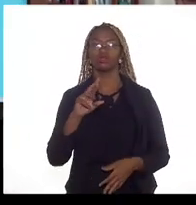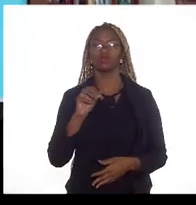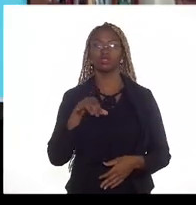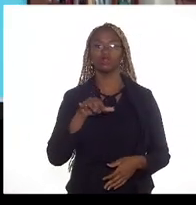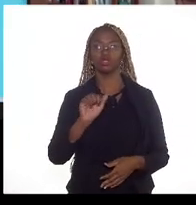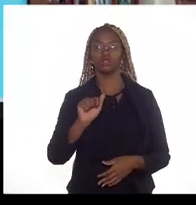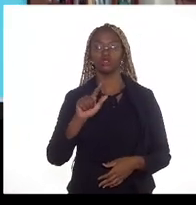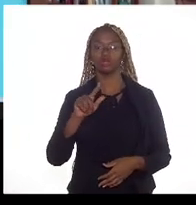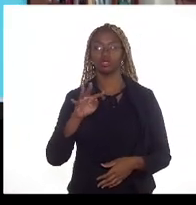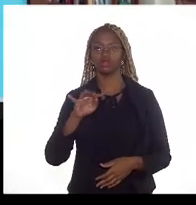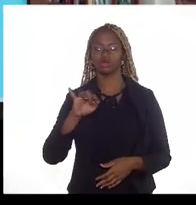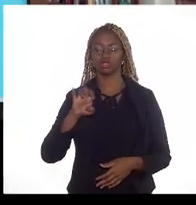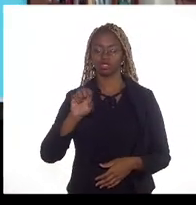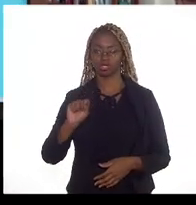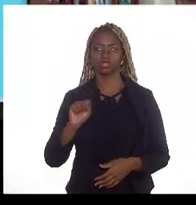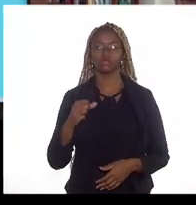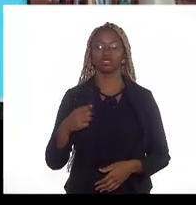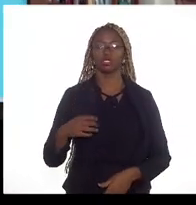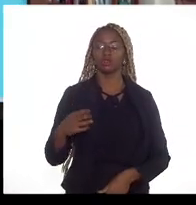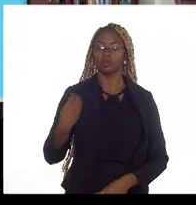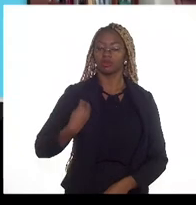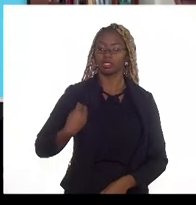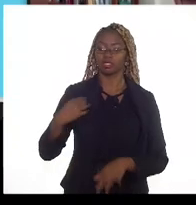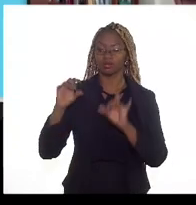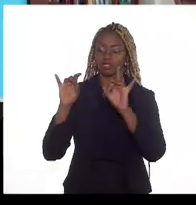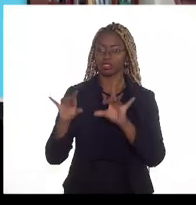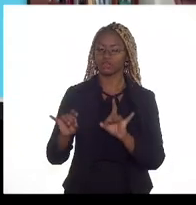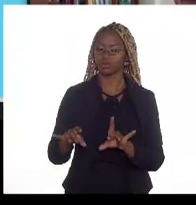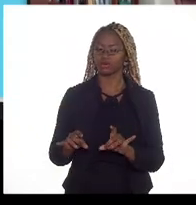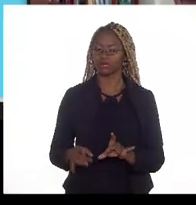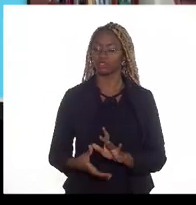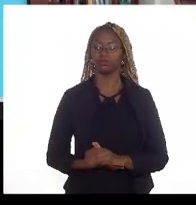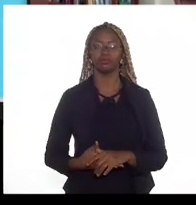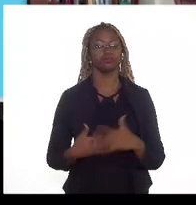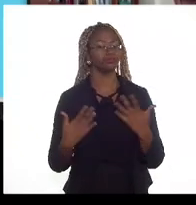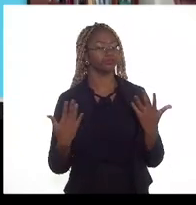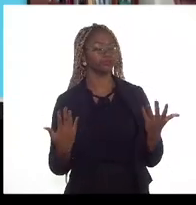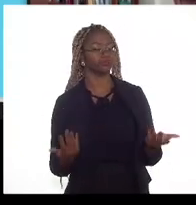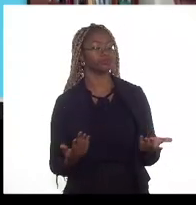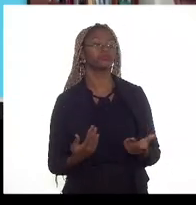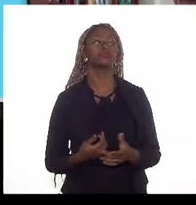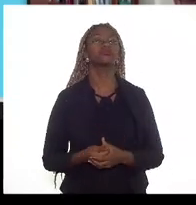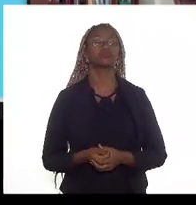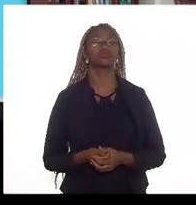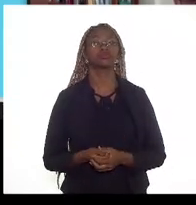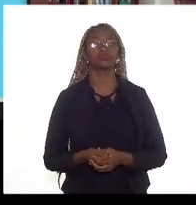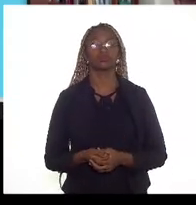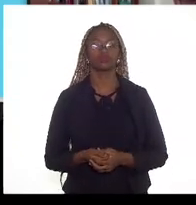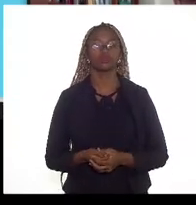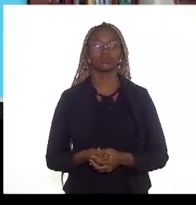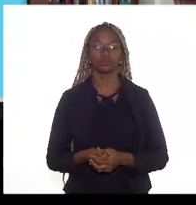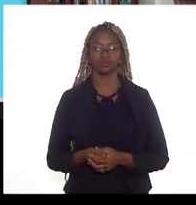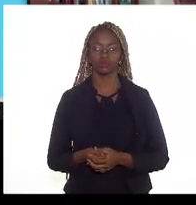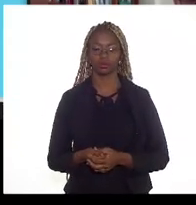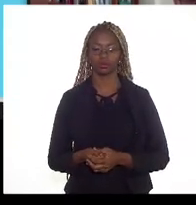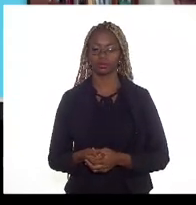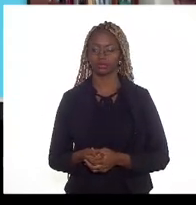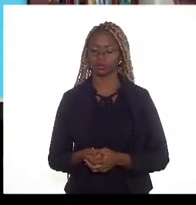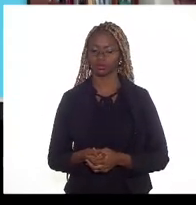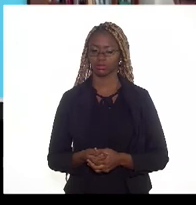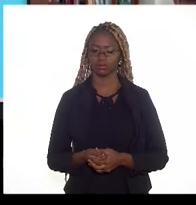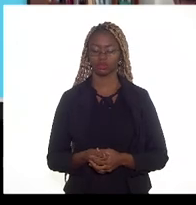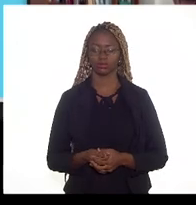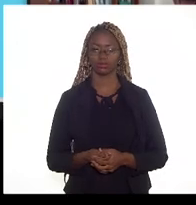participações especiais em correntes distintas como o